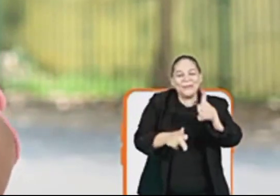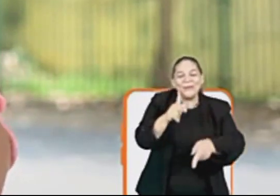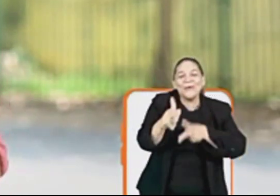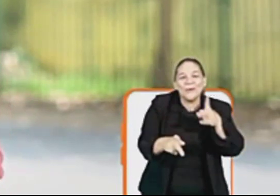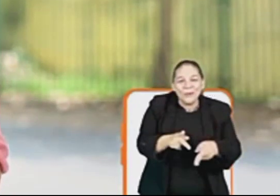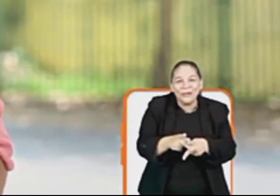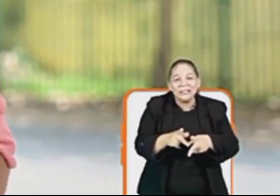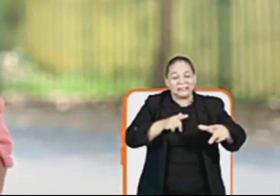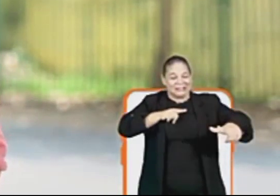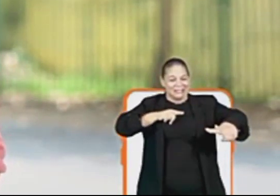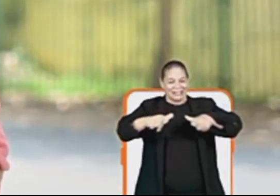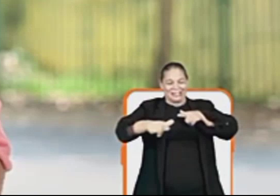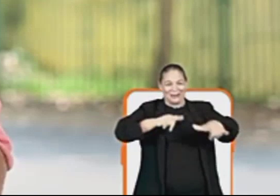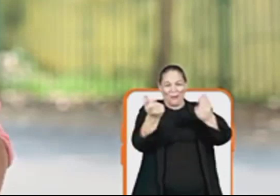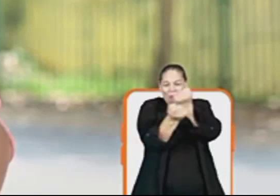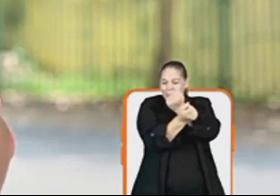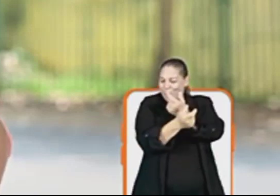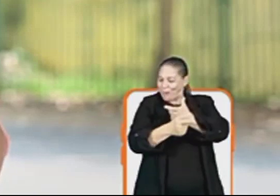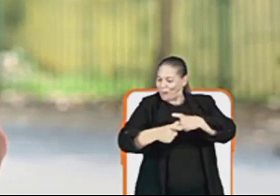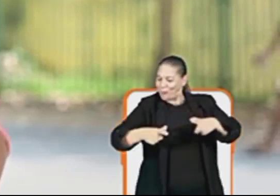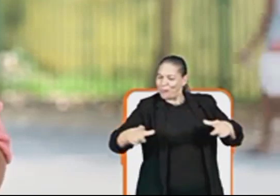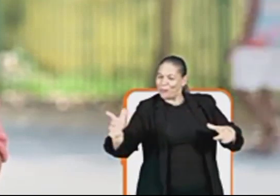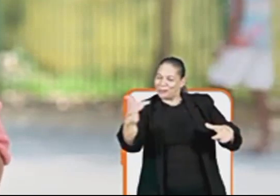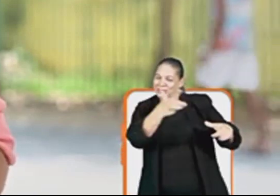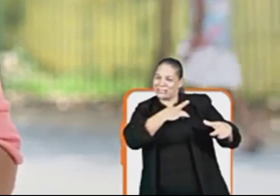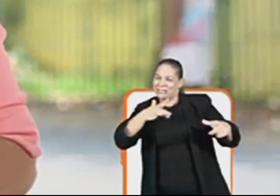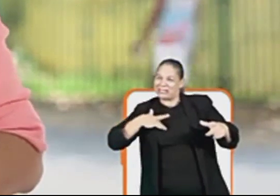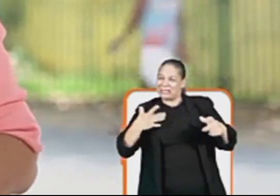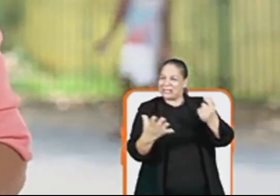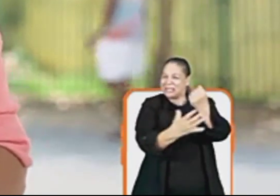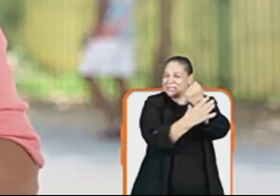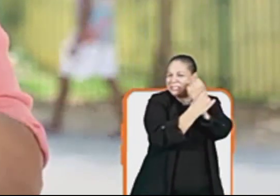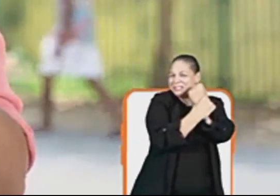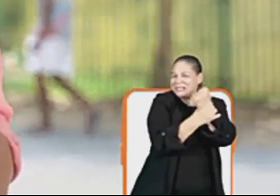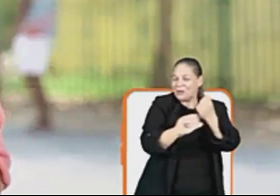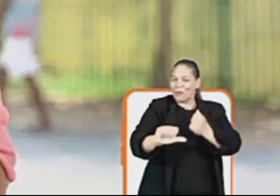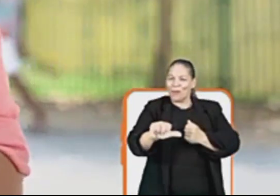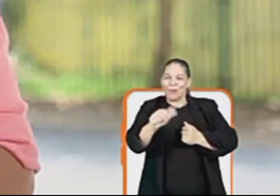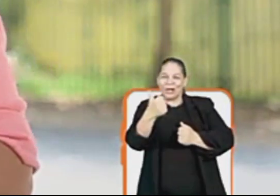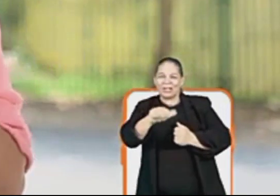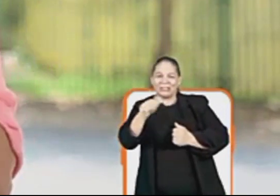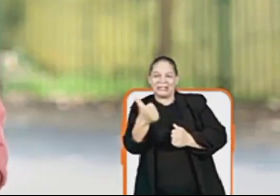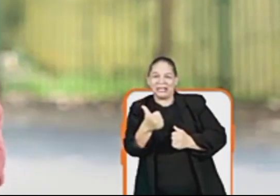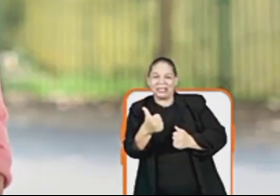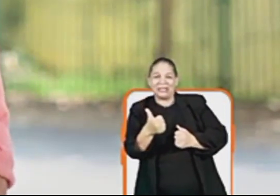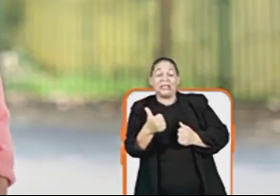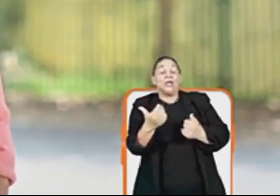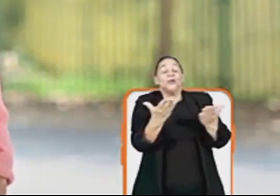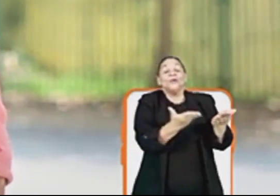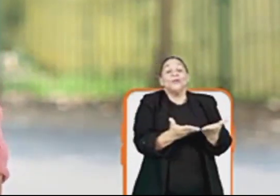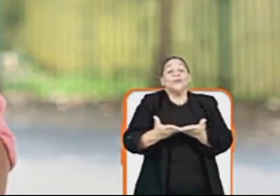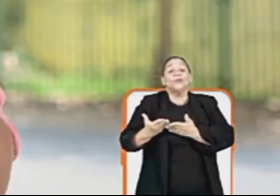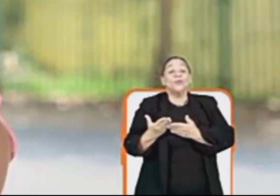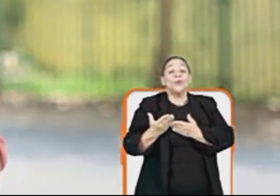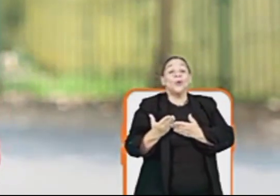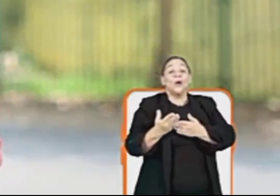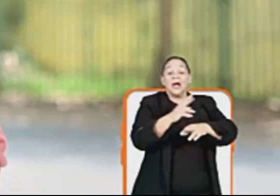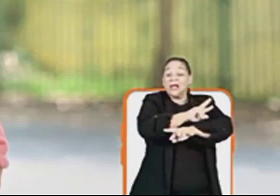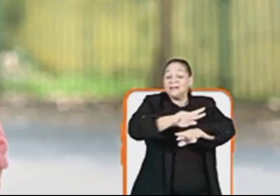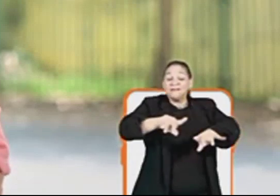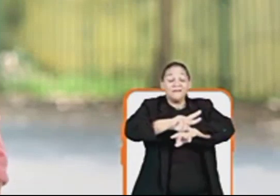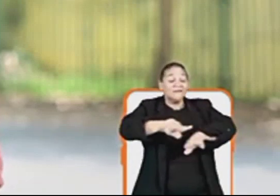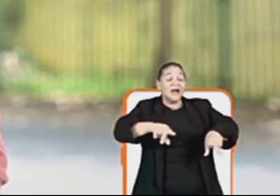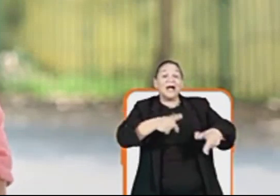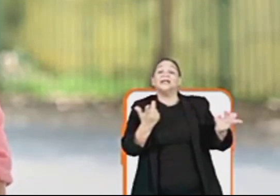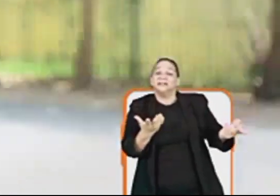Por isso vamos trabalhar muito para ampliar nossa rede e garantir ainda mais qualidade nos nossos atendimentos Nos quatro